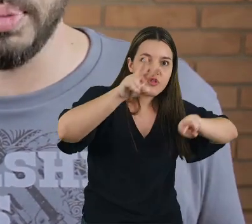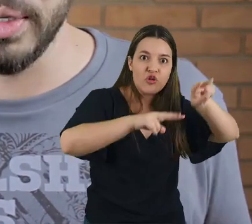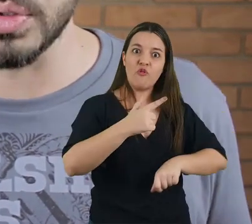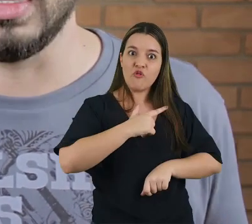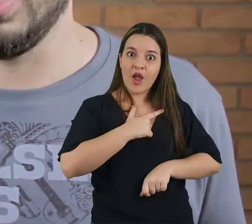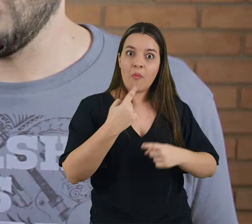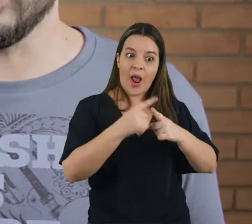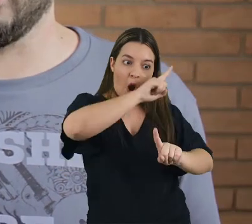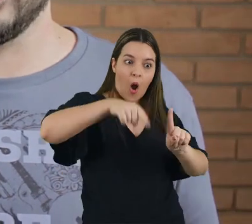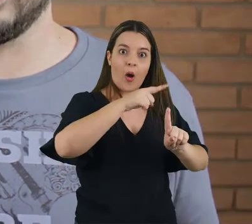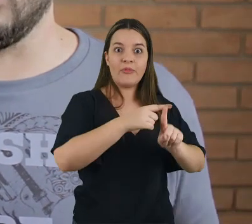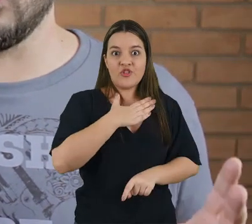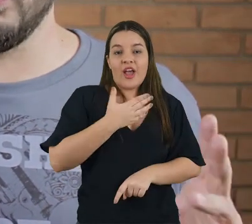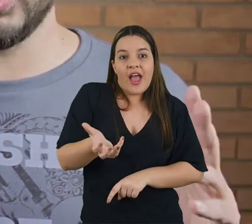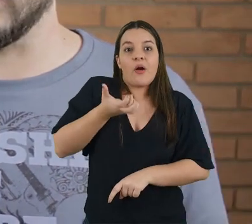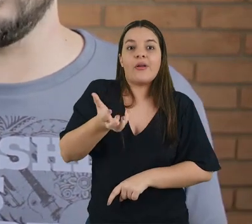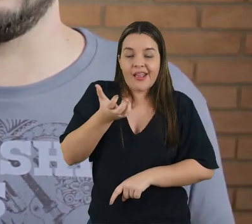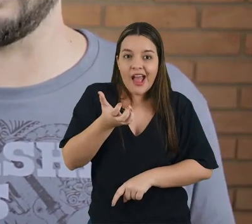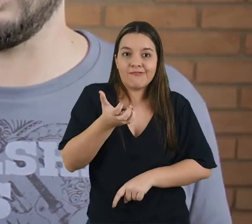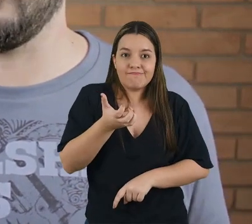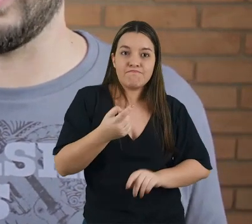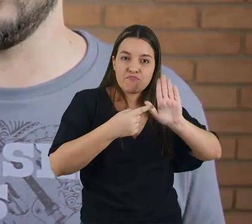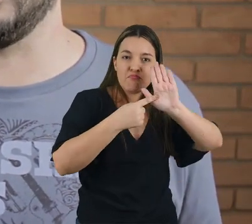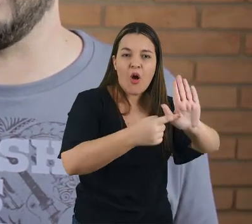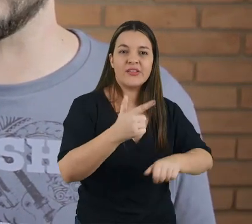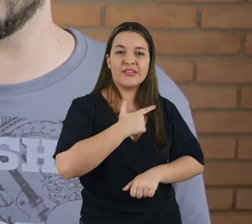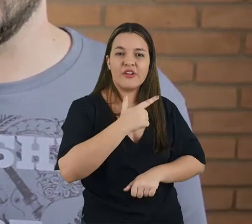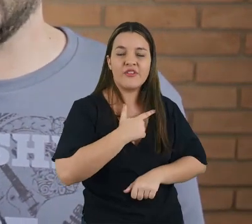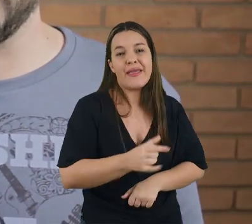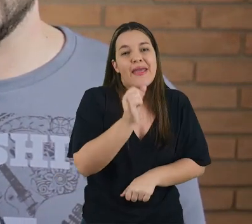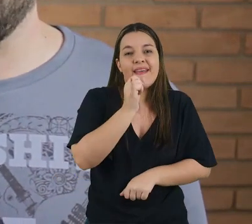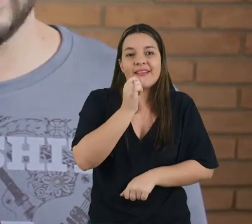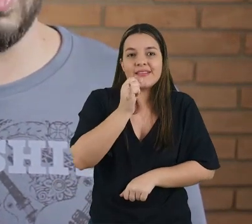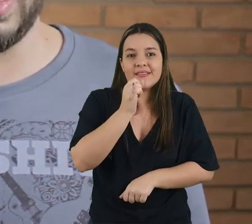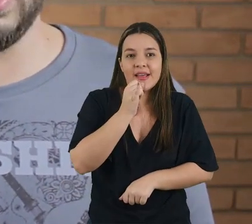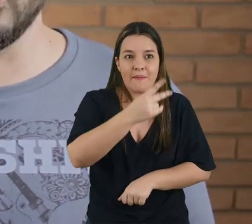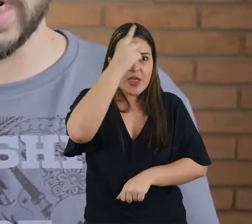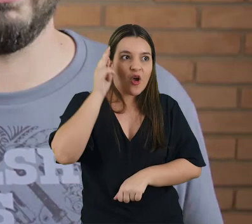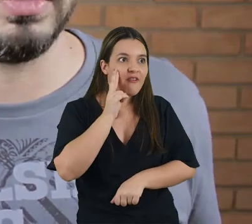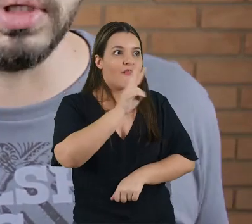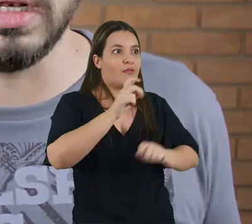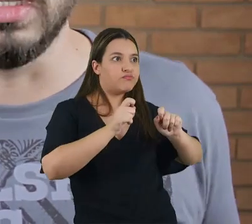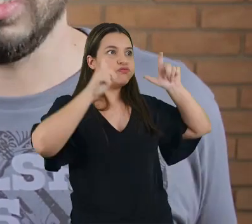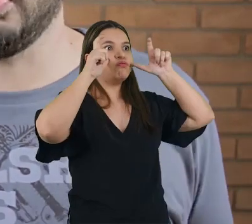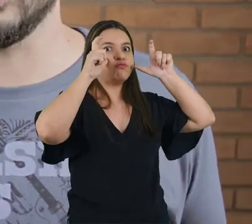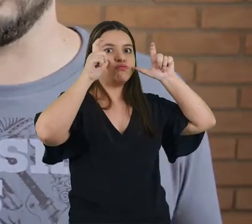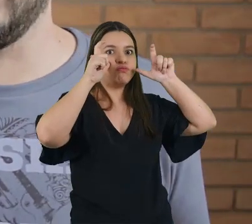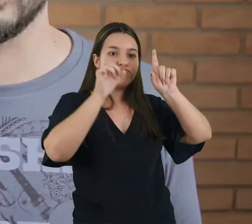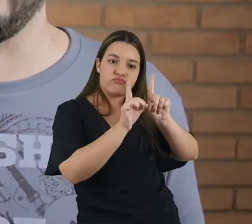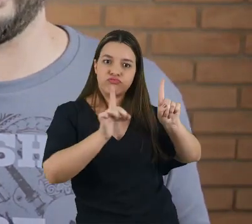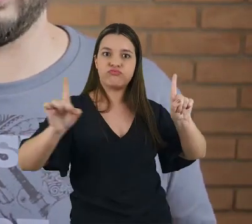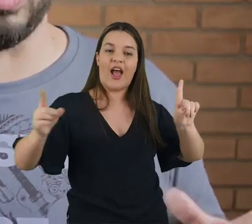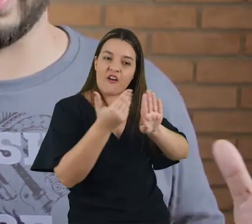feia de propósito. Ou você pode ter um objeto de design que é feio de propósito. Para, por exemplo, fazer alguém não chegar perto dele. Eu